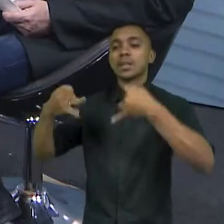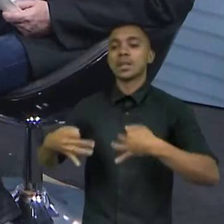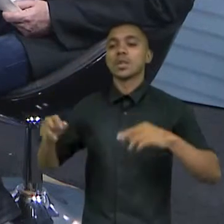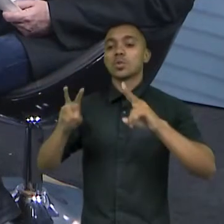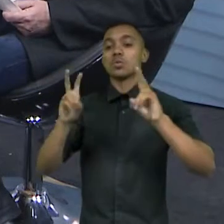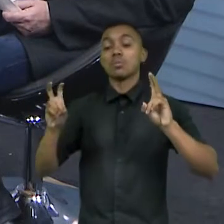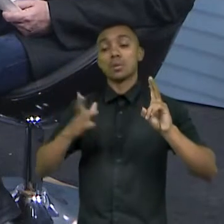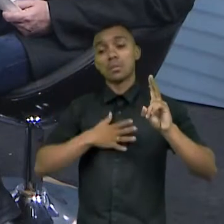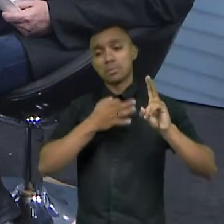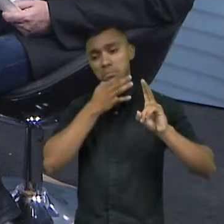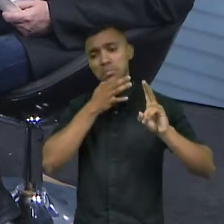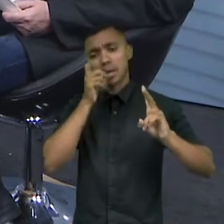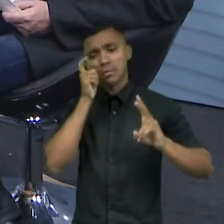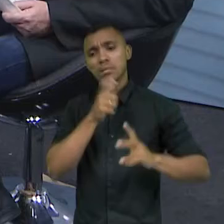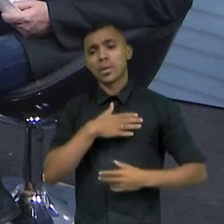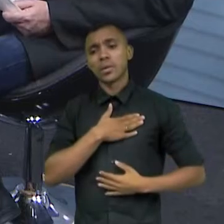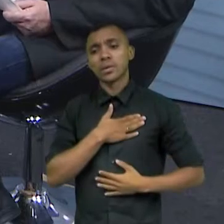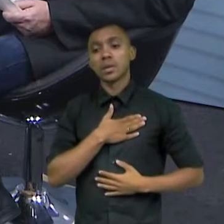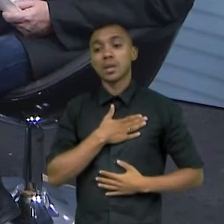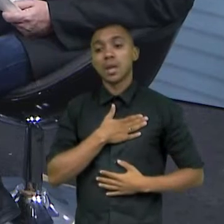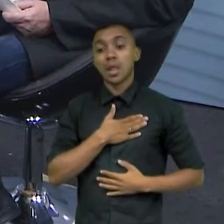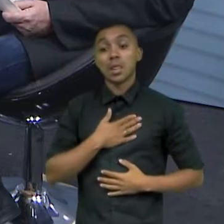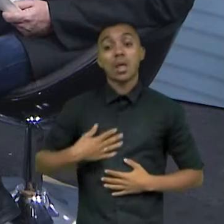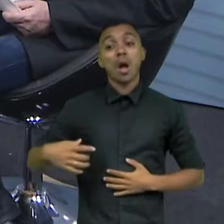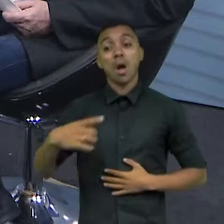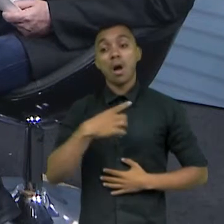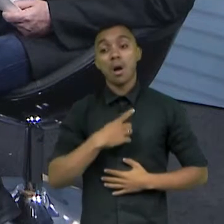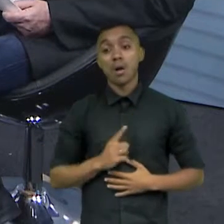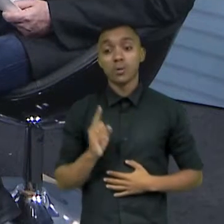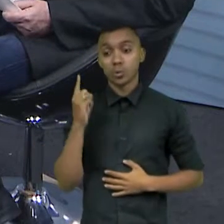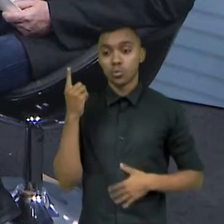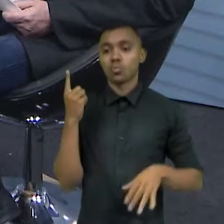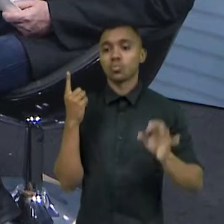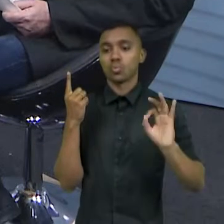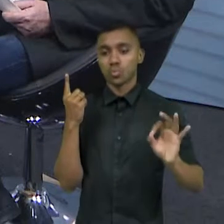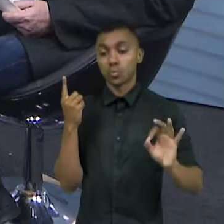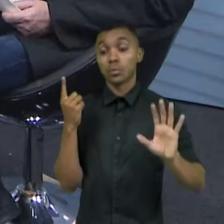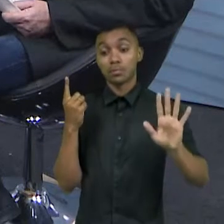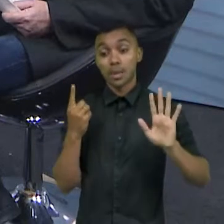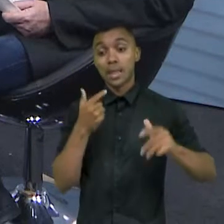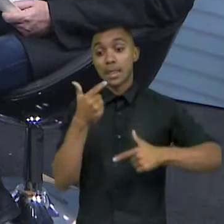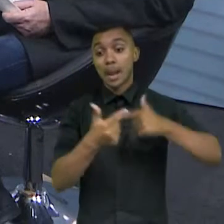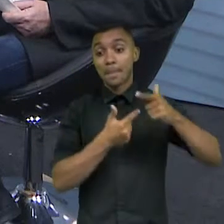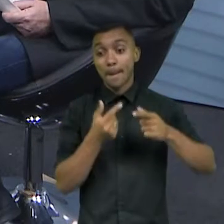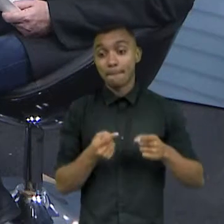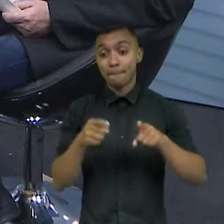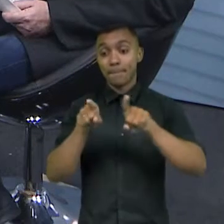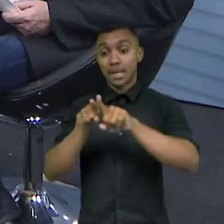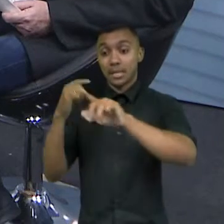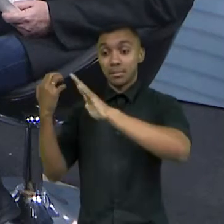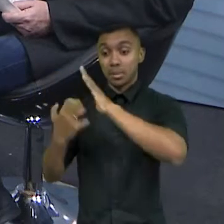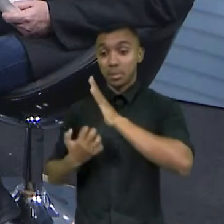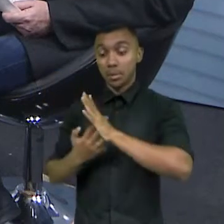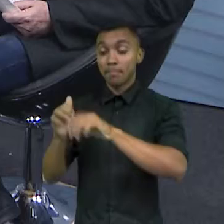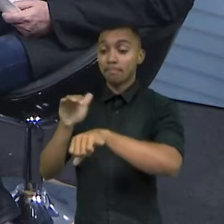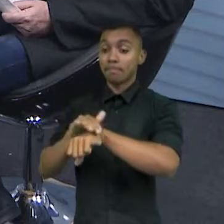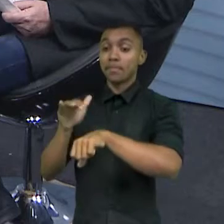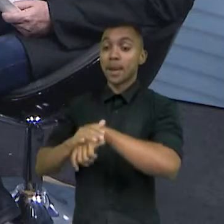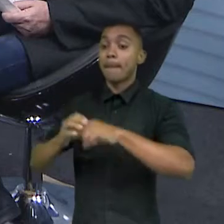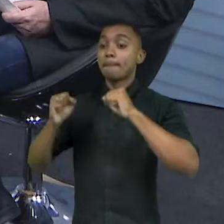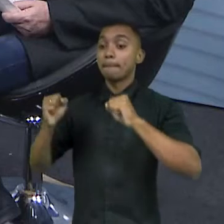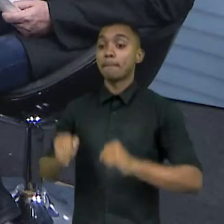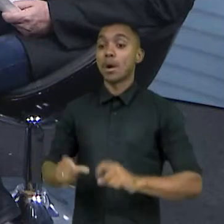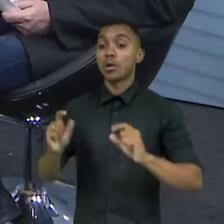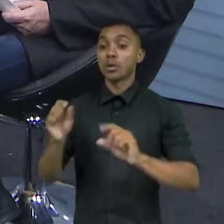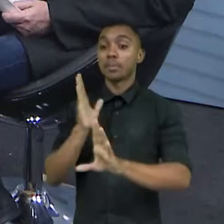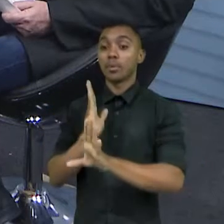interessante. A Somos 1, ela também, ela atua junto a empresas que podem, porque